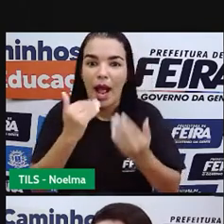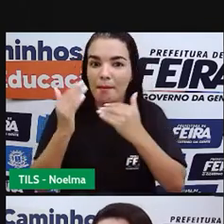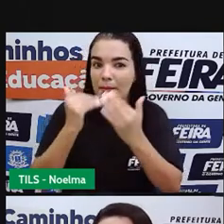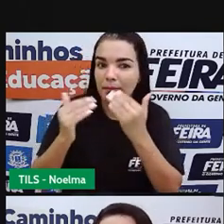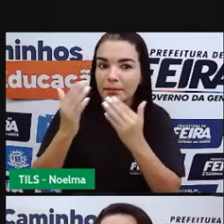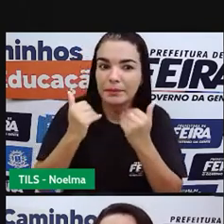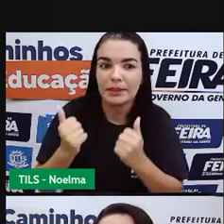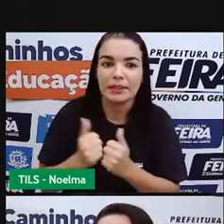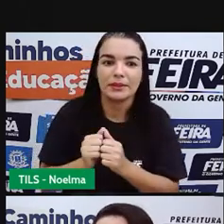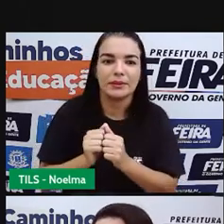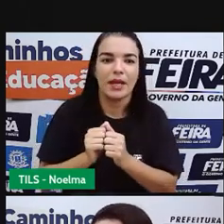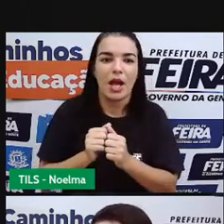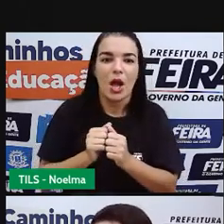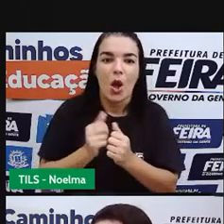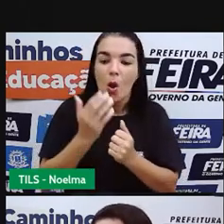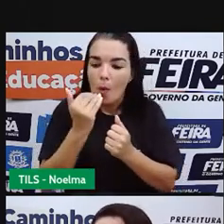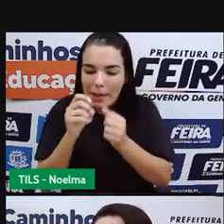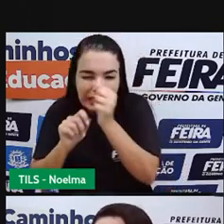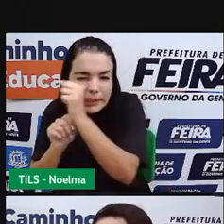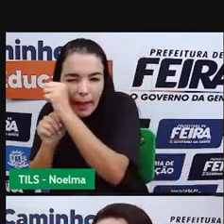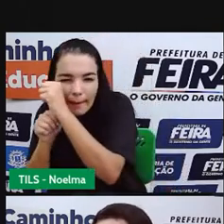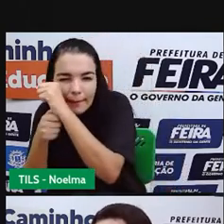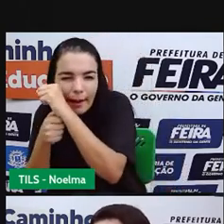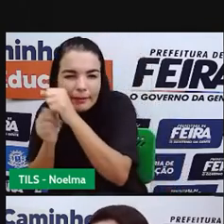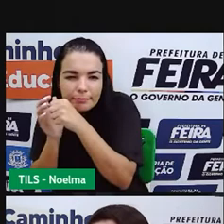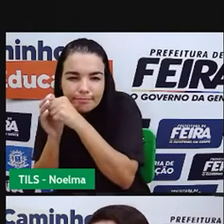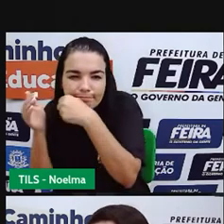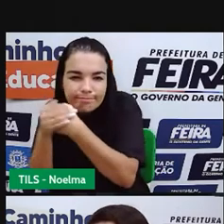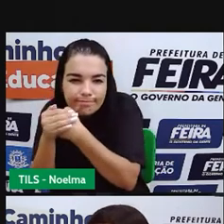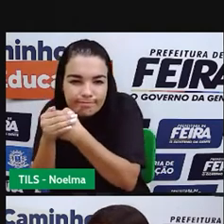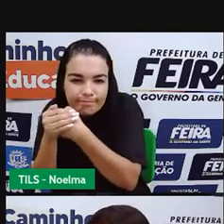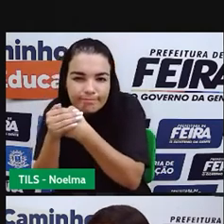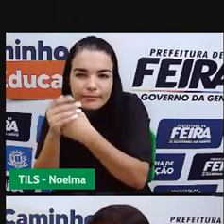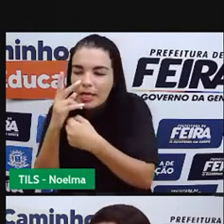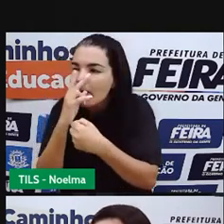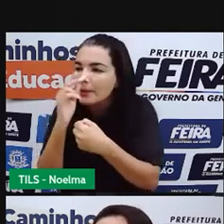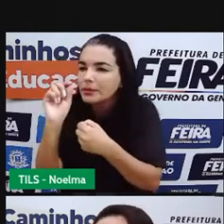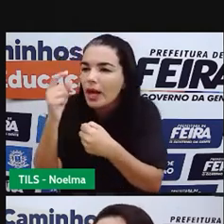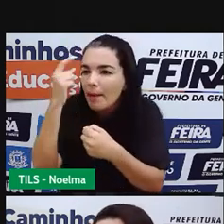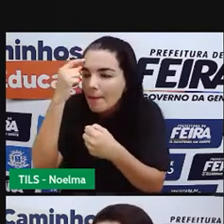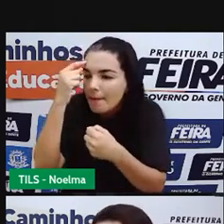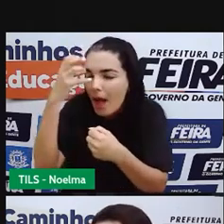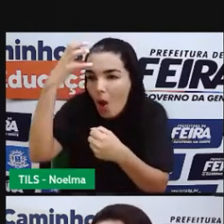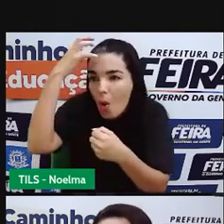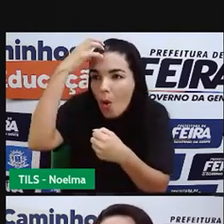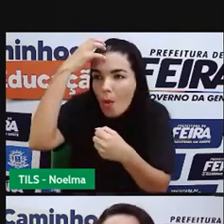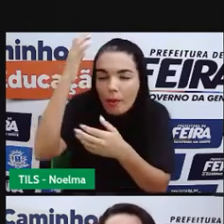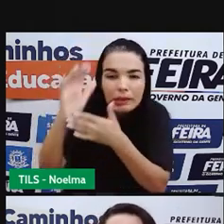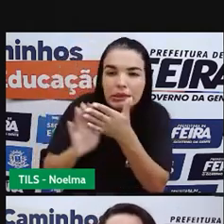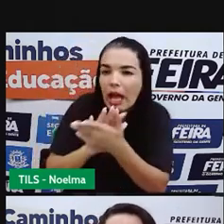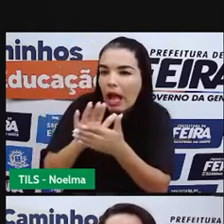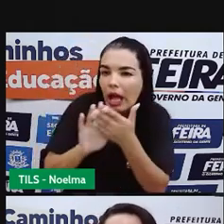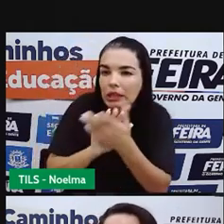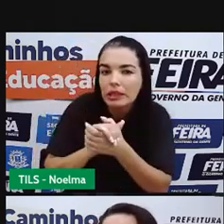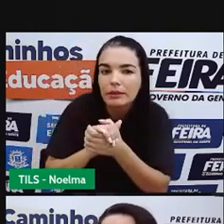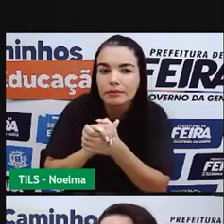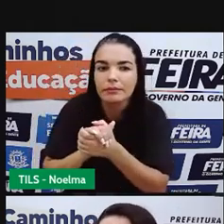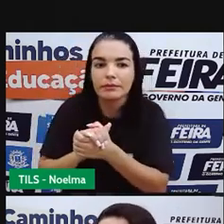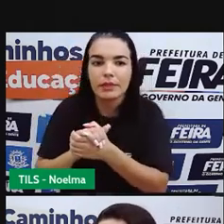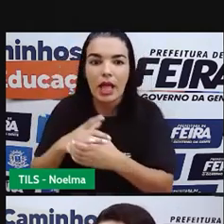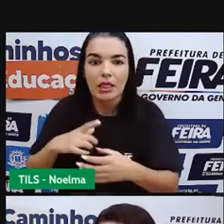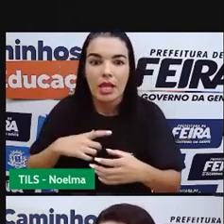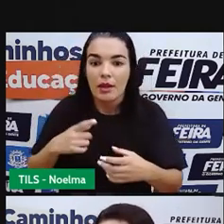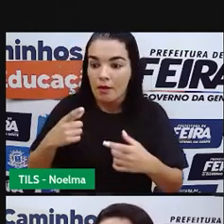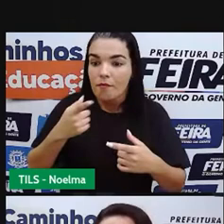alimentares. Comer em segredo, comer escondido. Porque ela se sente menos culpada, né? Obsessão por